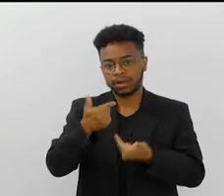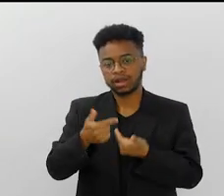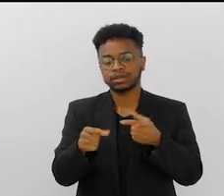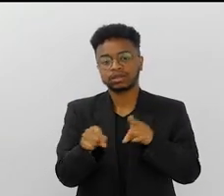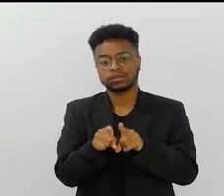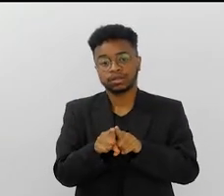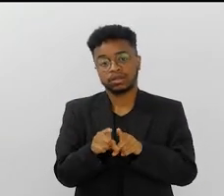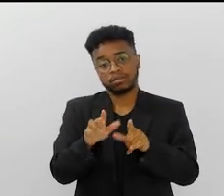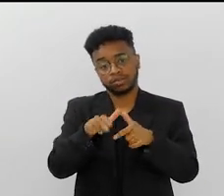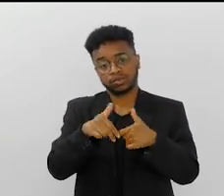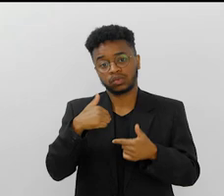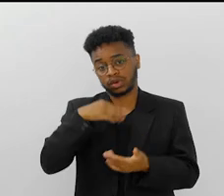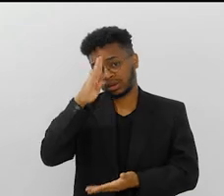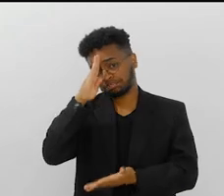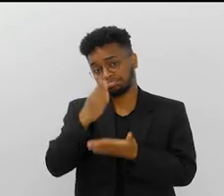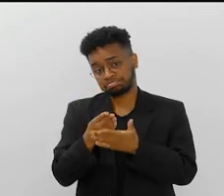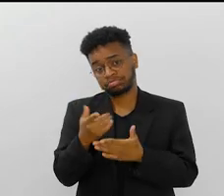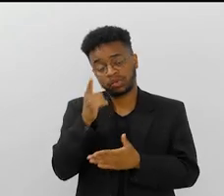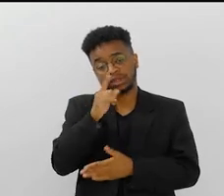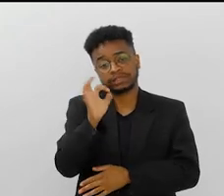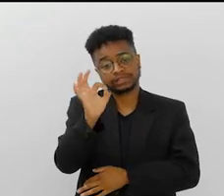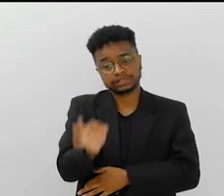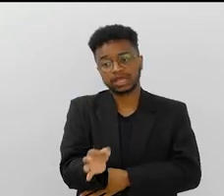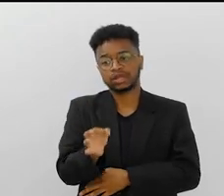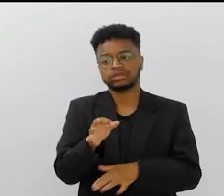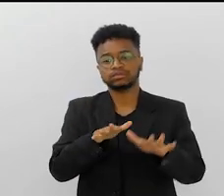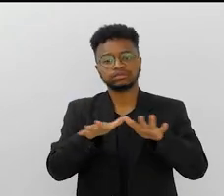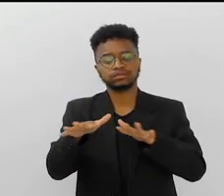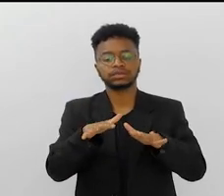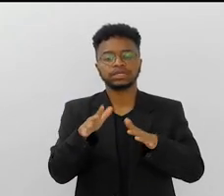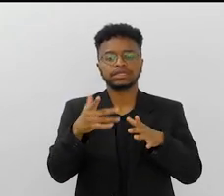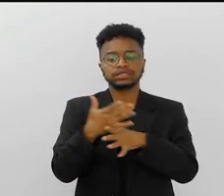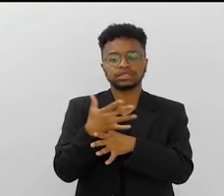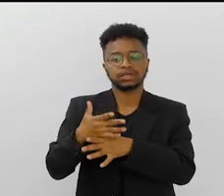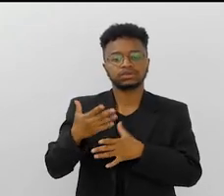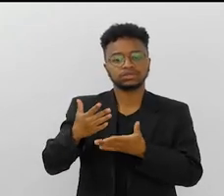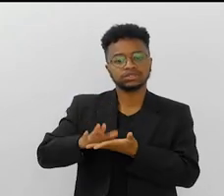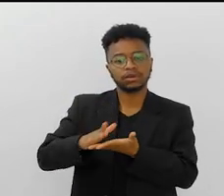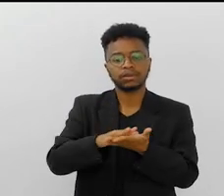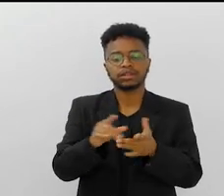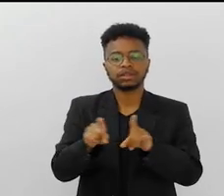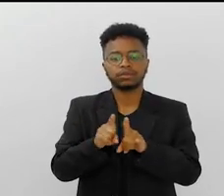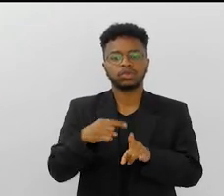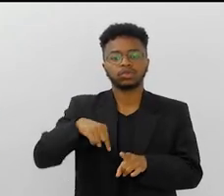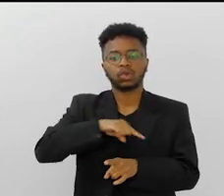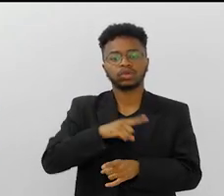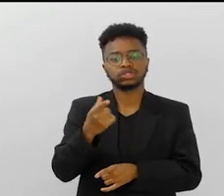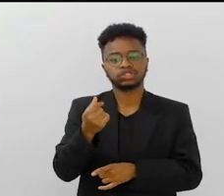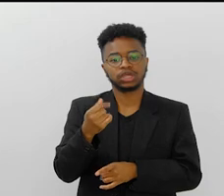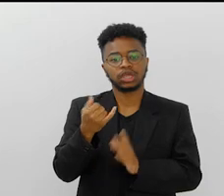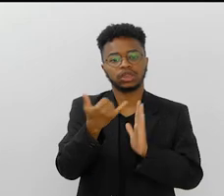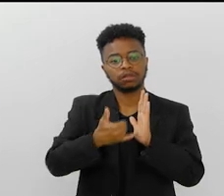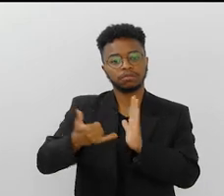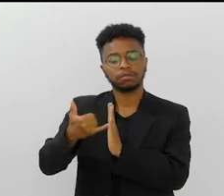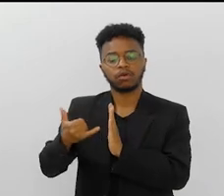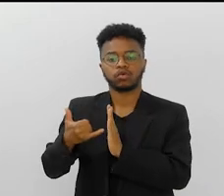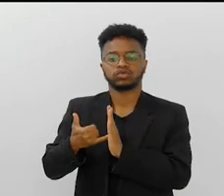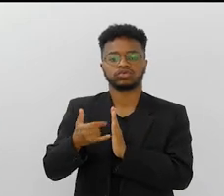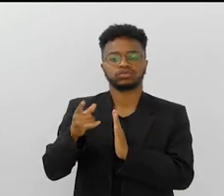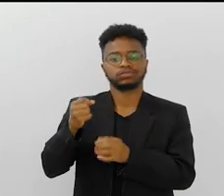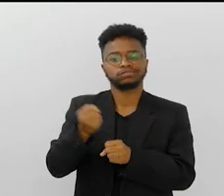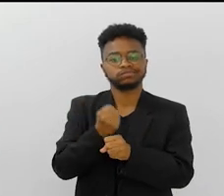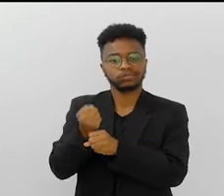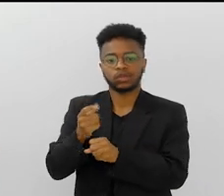para fazer. Por isso que eu acho que é um acerto movimentar a cidade do samba. E necessário, aquilo foi construído com o dinheiro do nosso imposto. Pode ficar